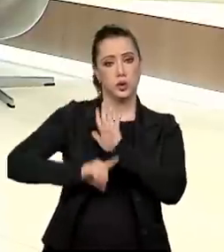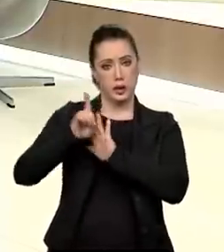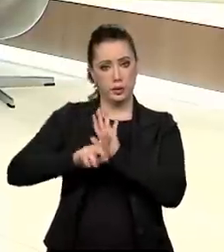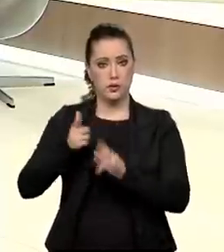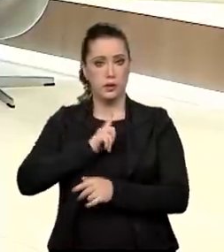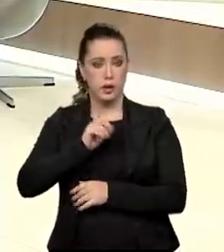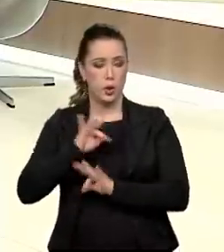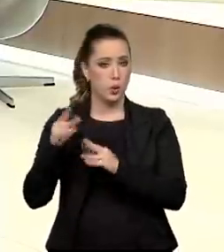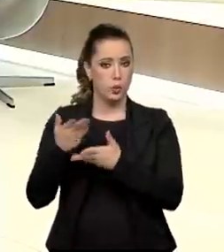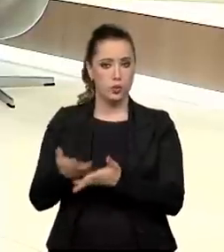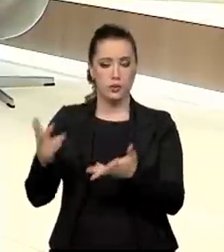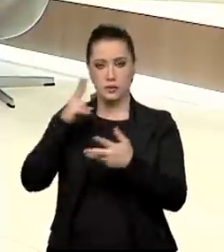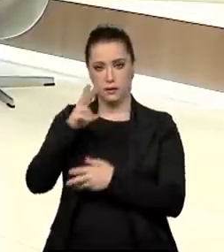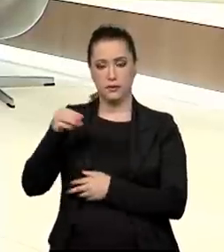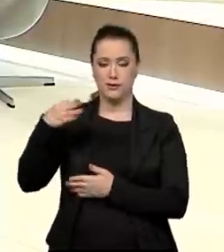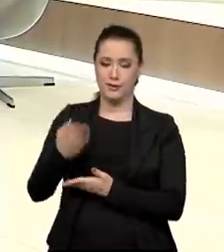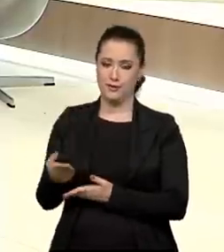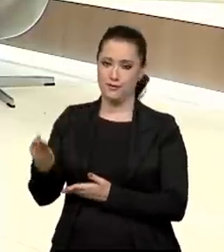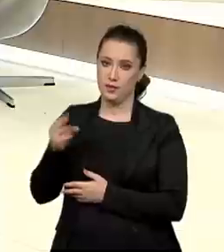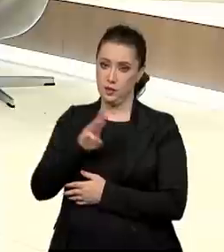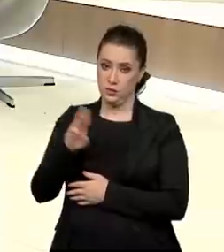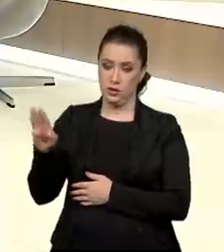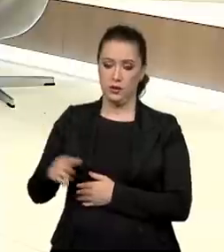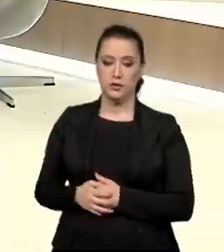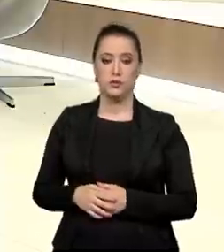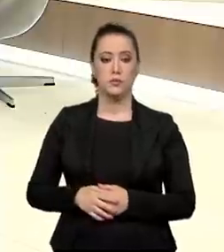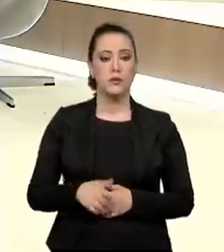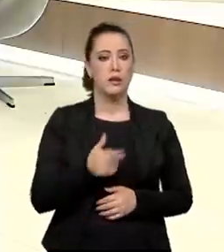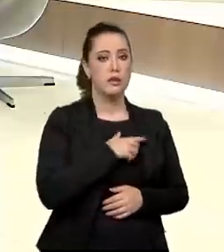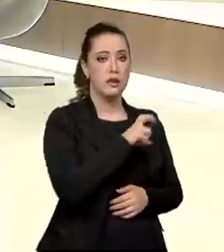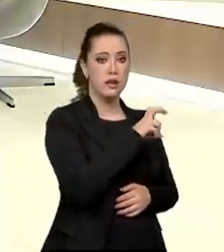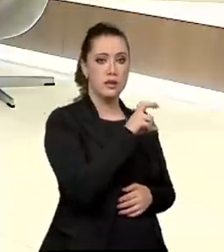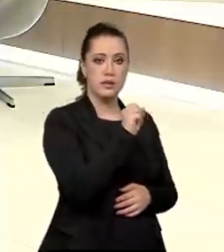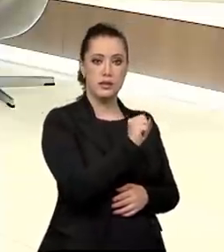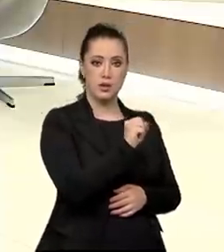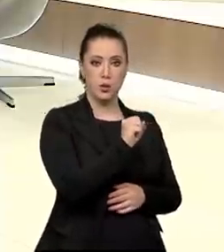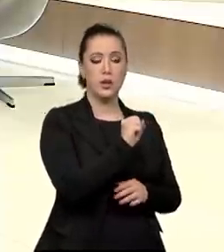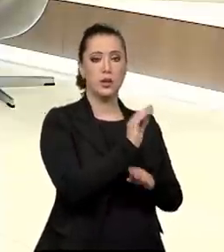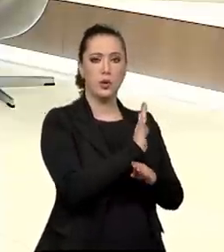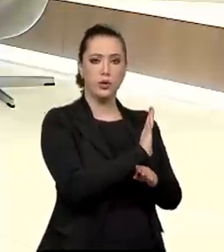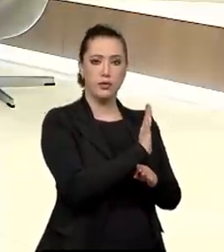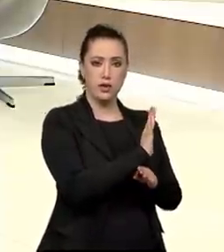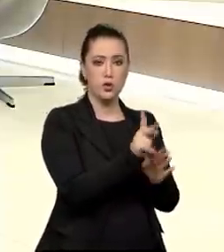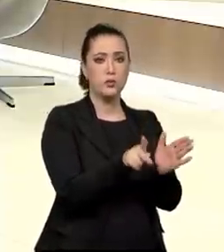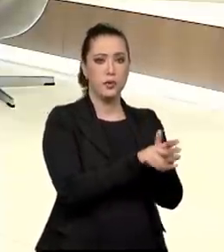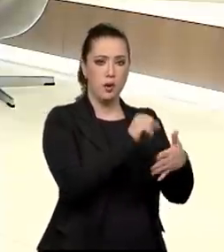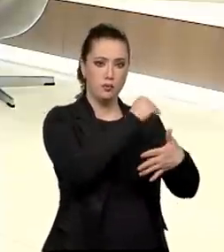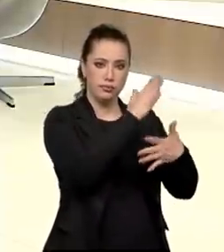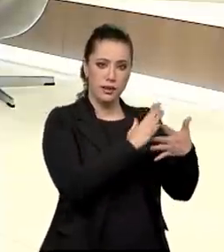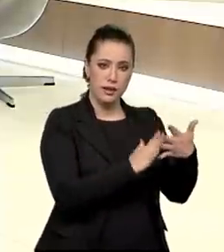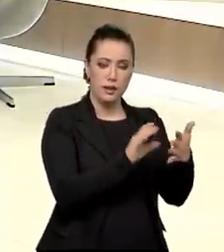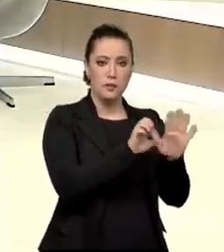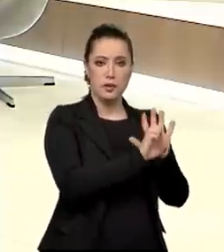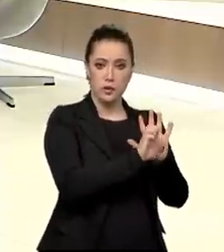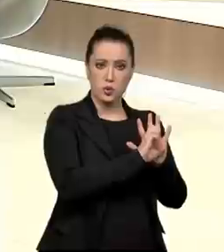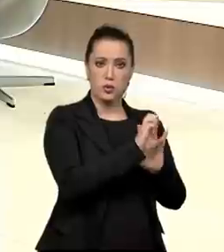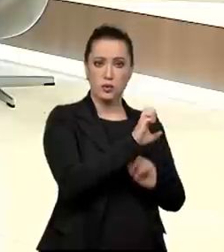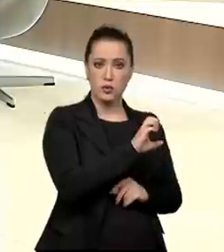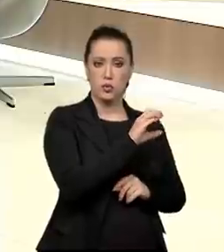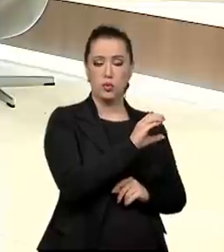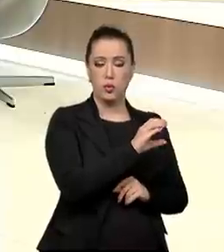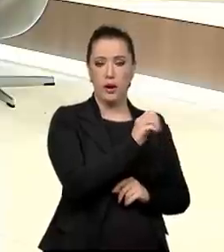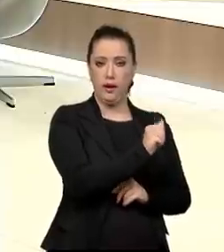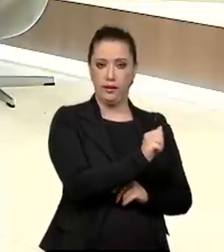Direitos. Tudo lá, MDH. E lembrar dos vídeos, né? São 58 vídeos do Eca Libras, também já estão disponíveis. A exposição no site do MDH,